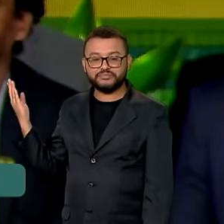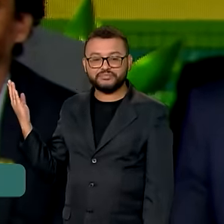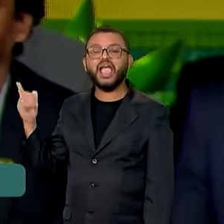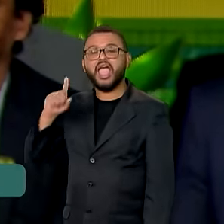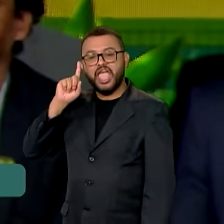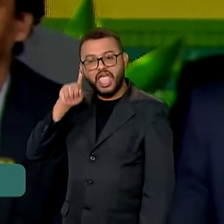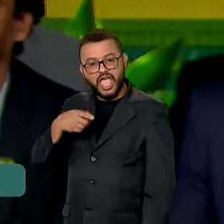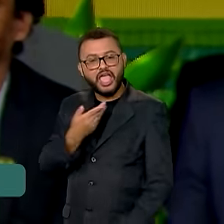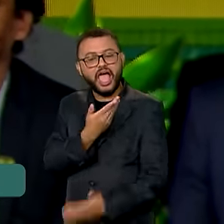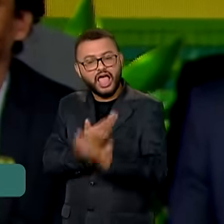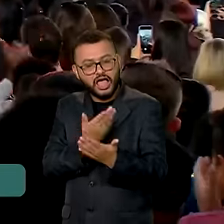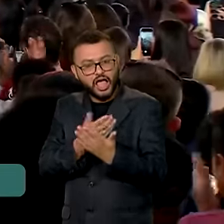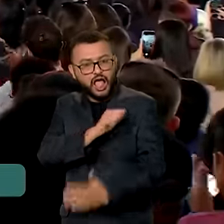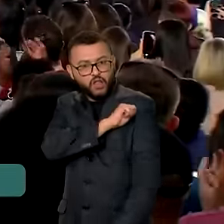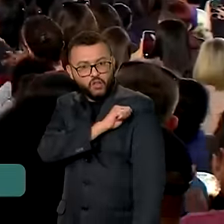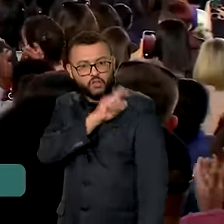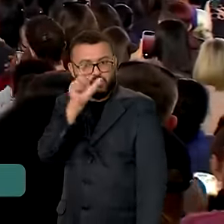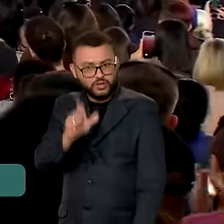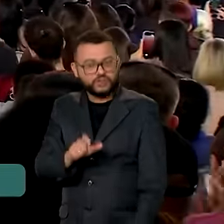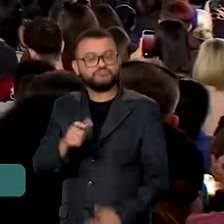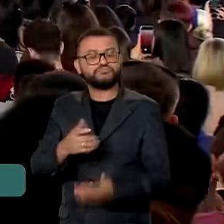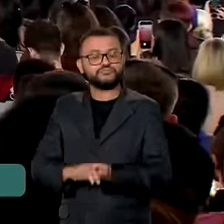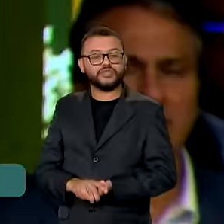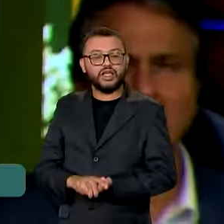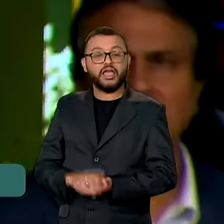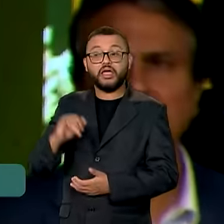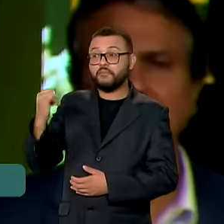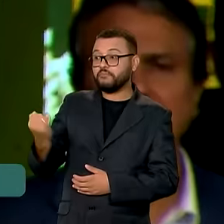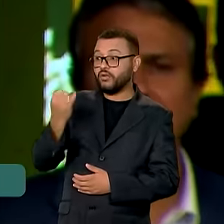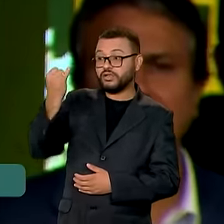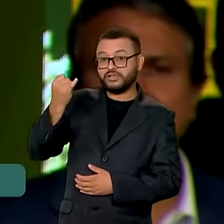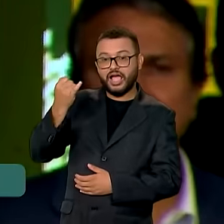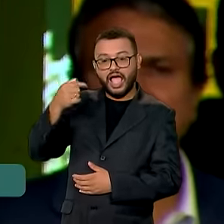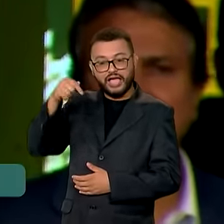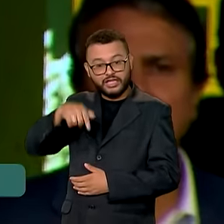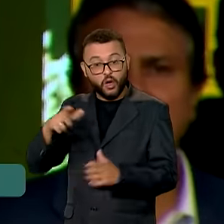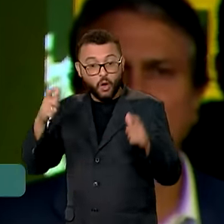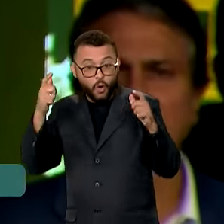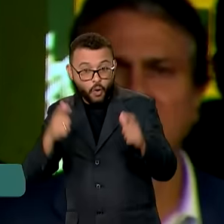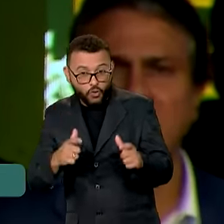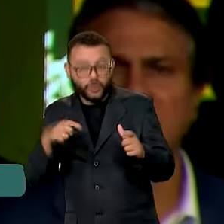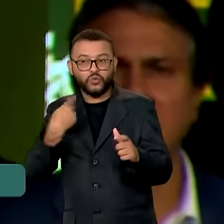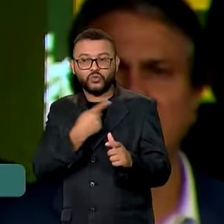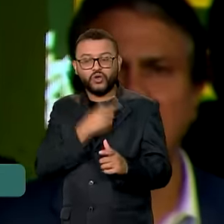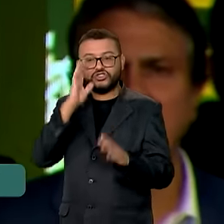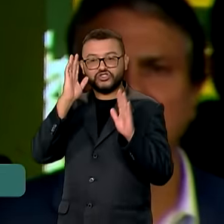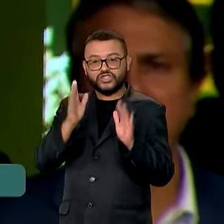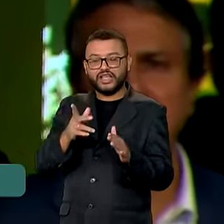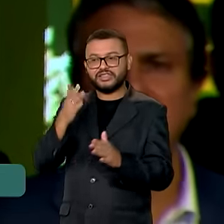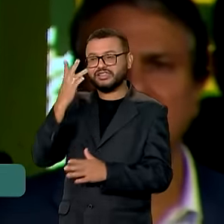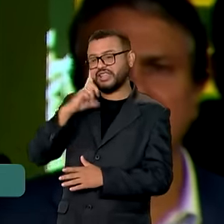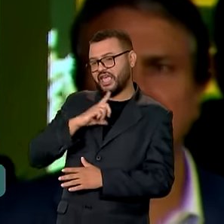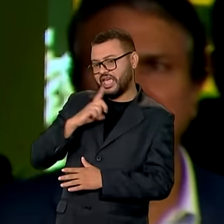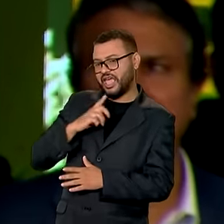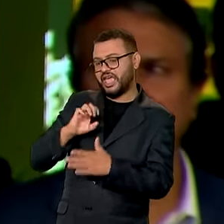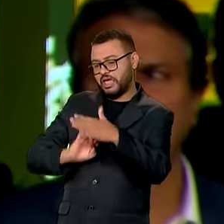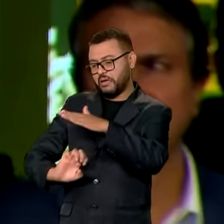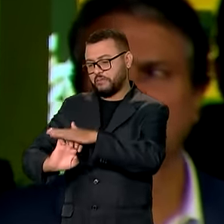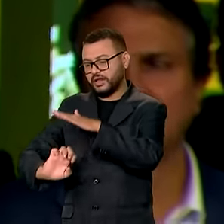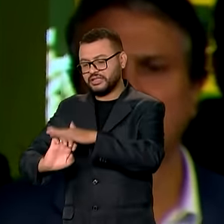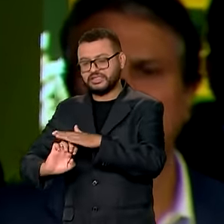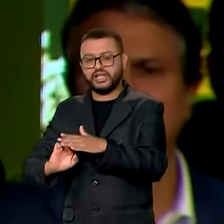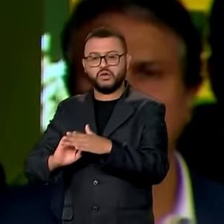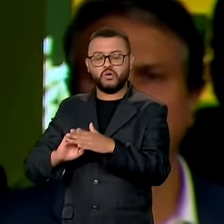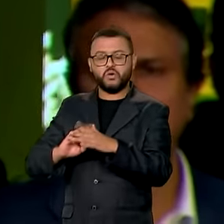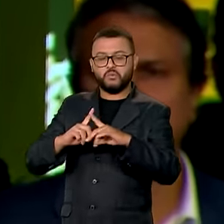dos estudantes da universidade. Devemos lembrar que esse lugar onde estamos hoje já pertenceu a empresários ligados ao integralismo e